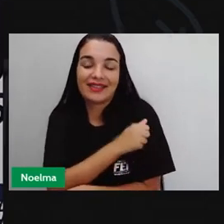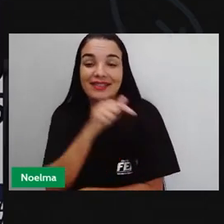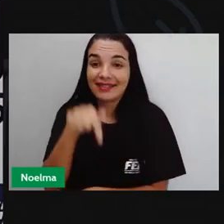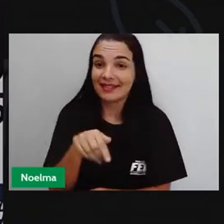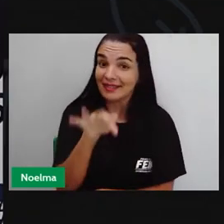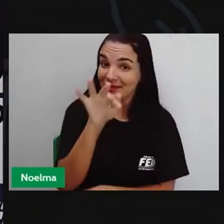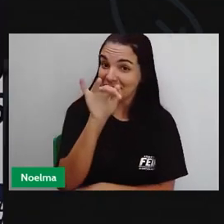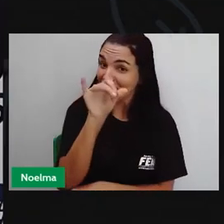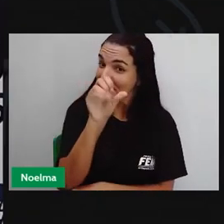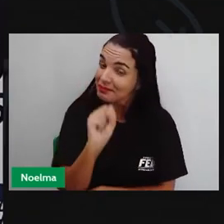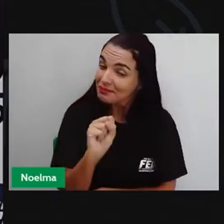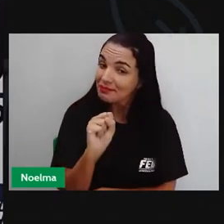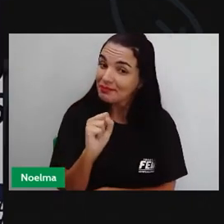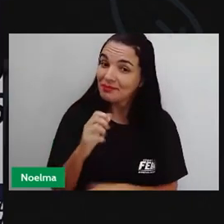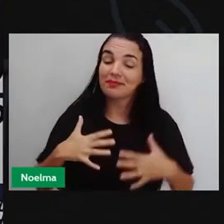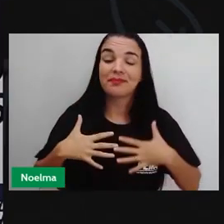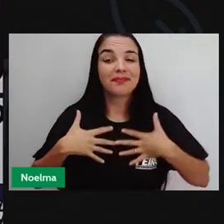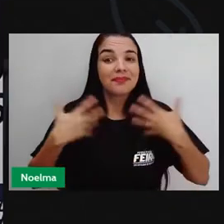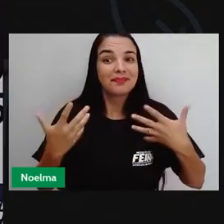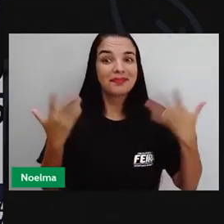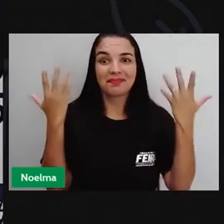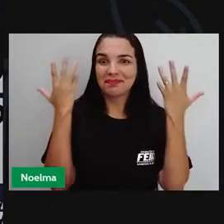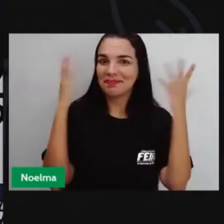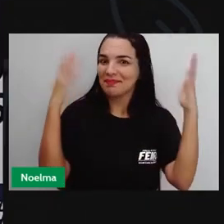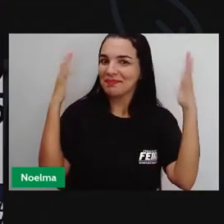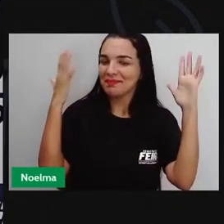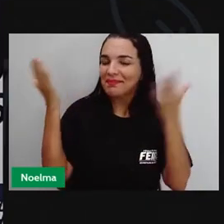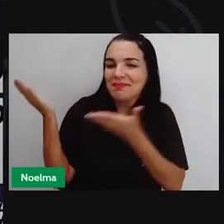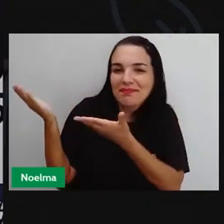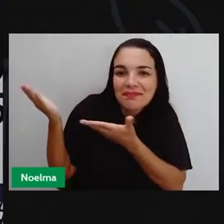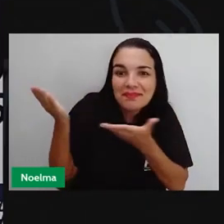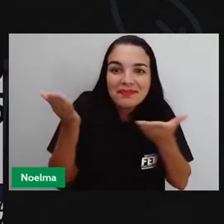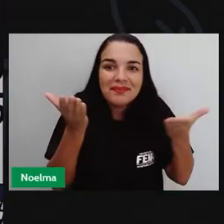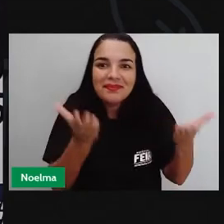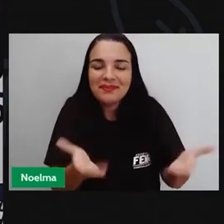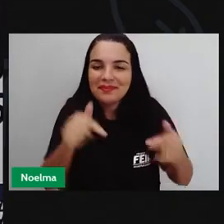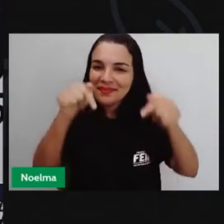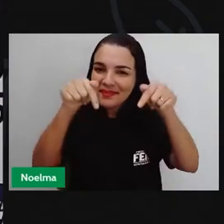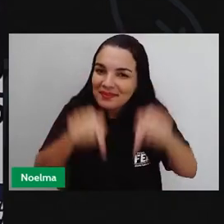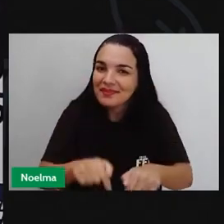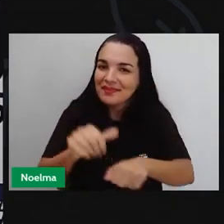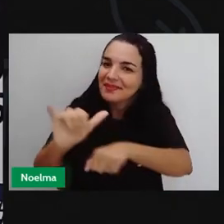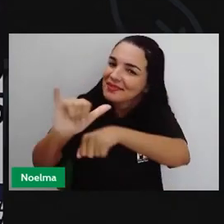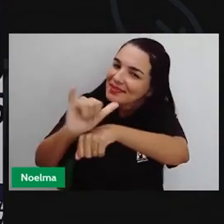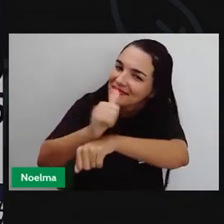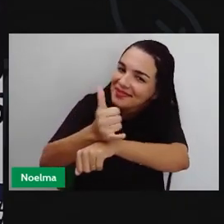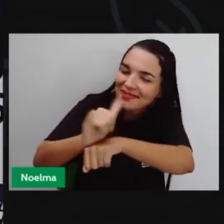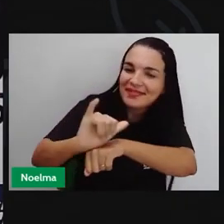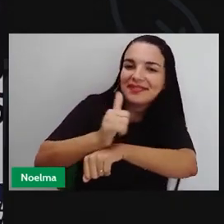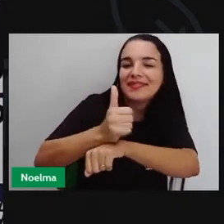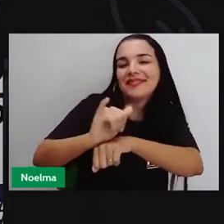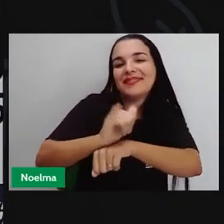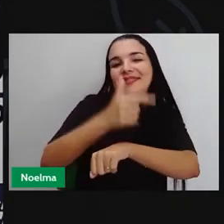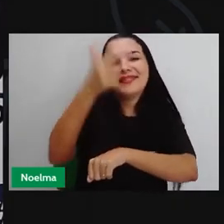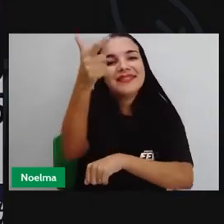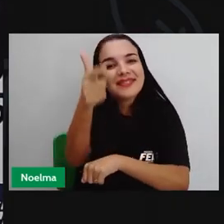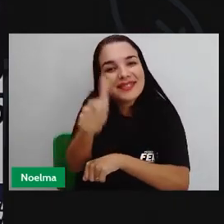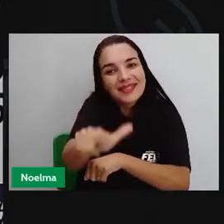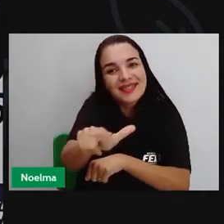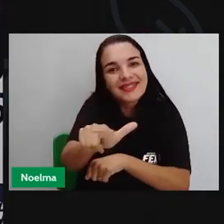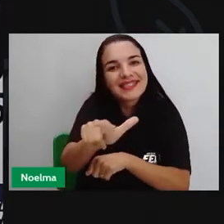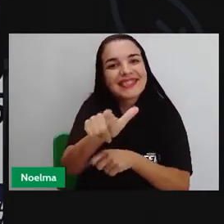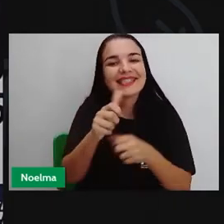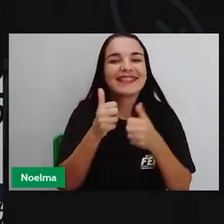Feira de Santana. É com enorme alegria que a gente recebe vocês aqui mais uma vez no nosso